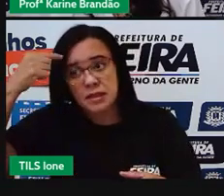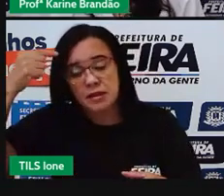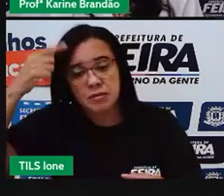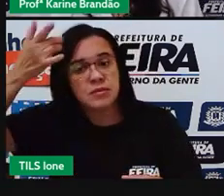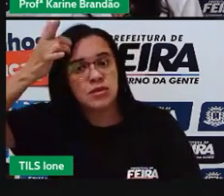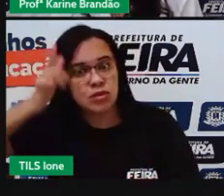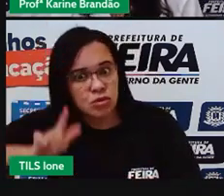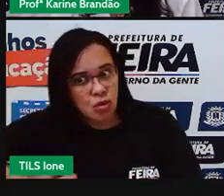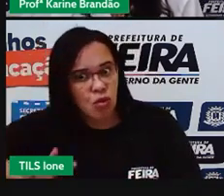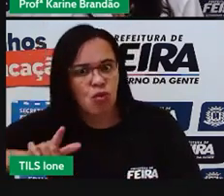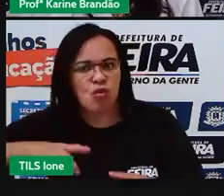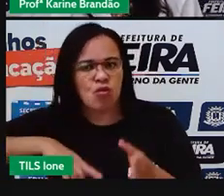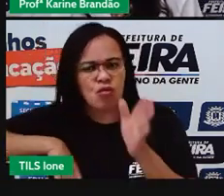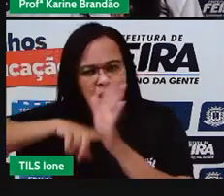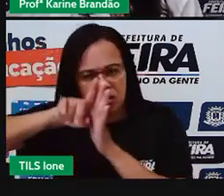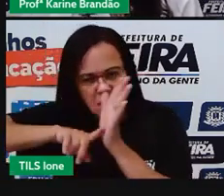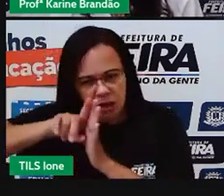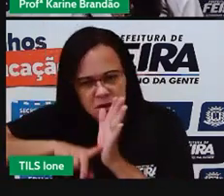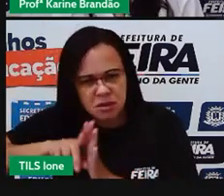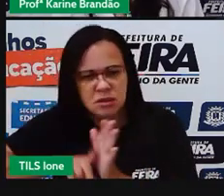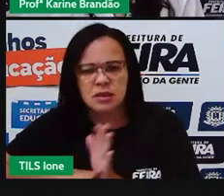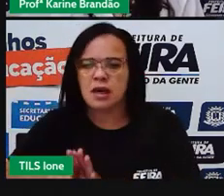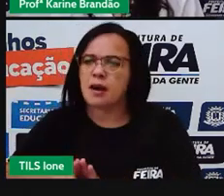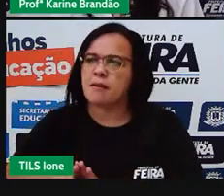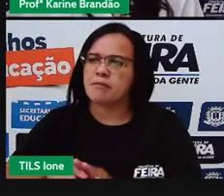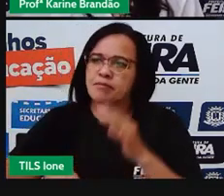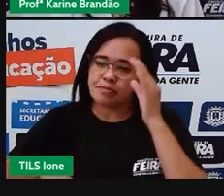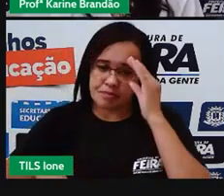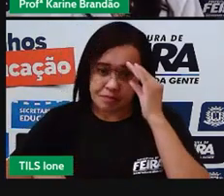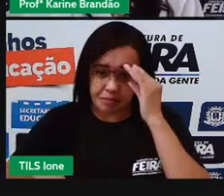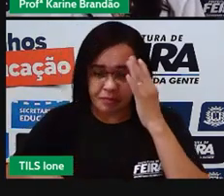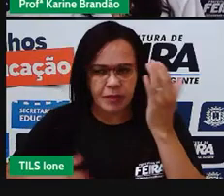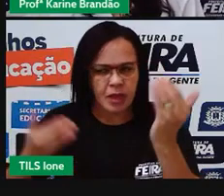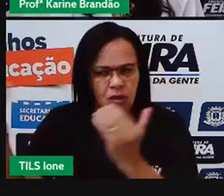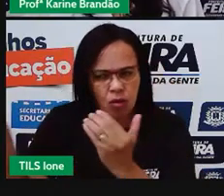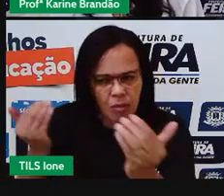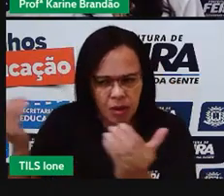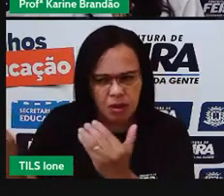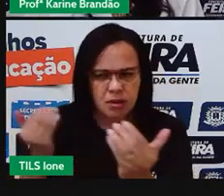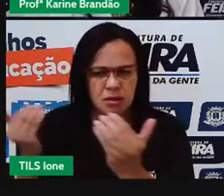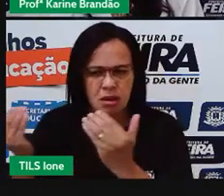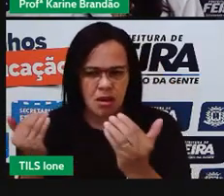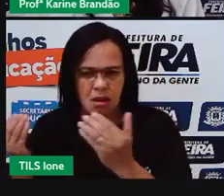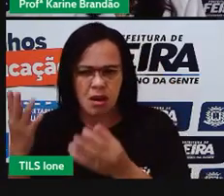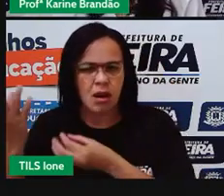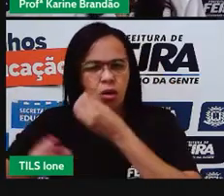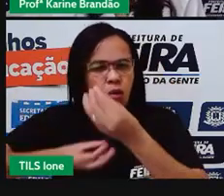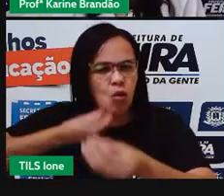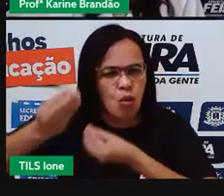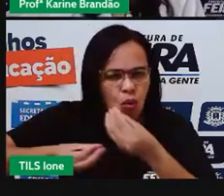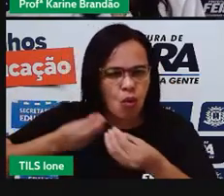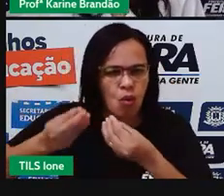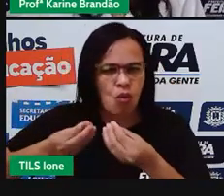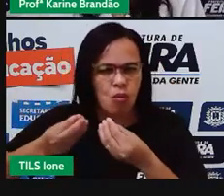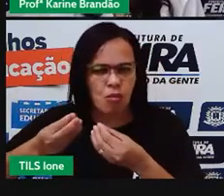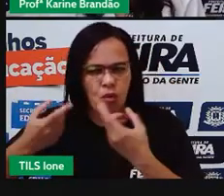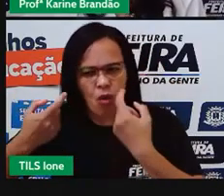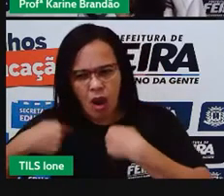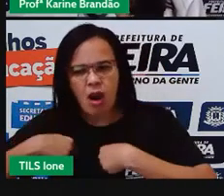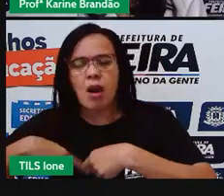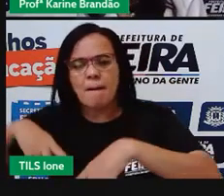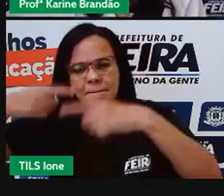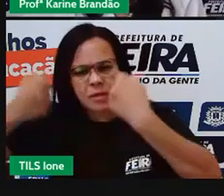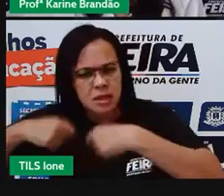qualidade a quantidade variar nessa dieta que nós temos porque isso também vai